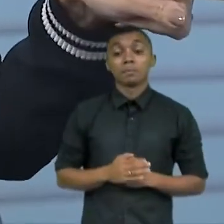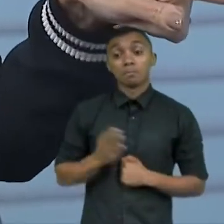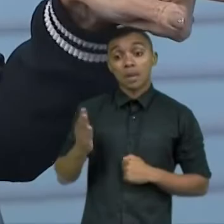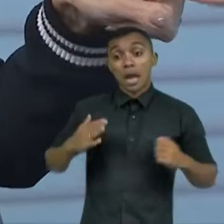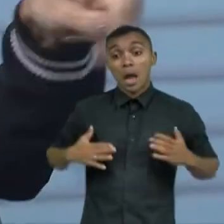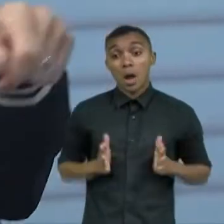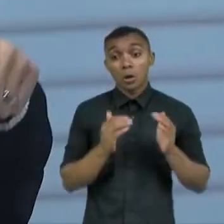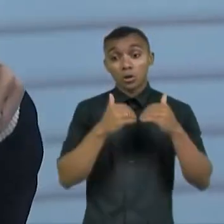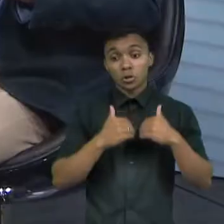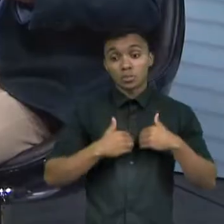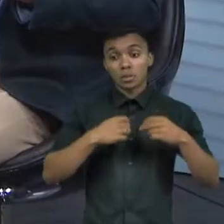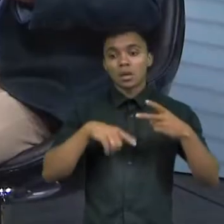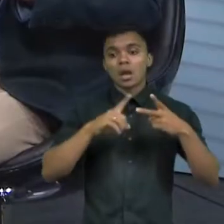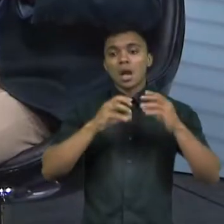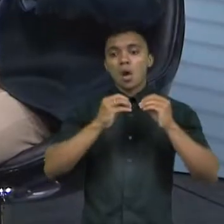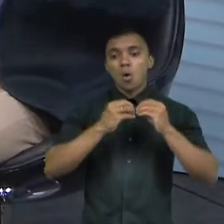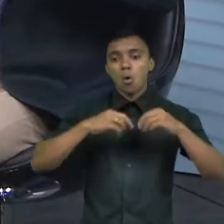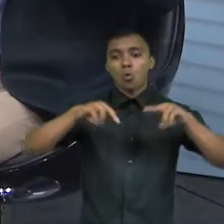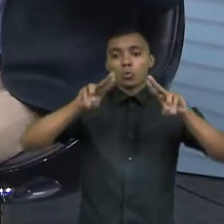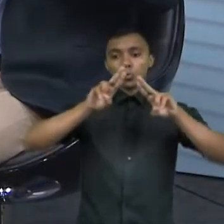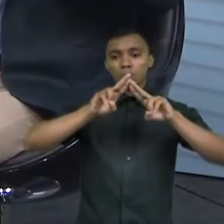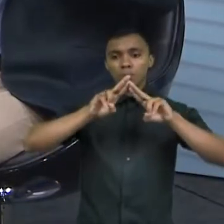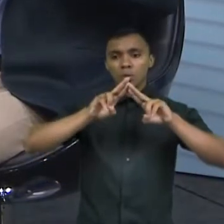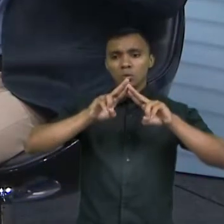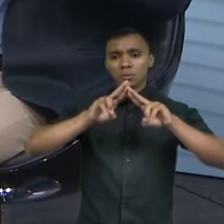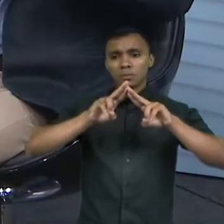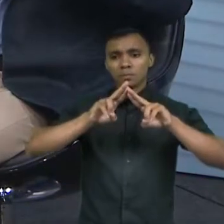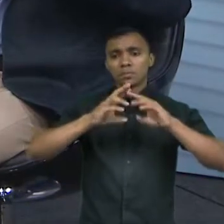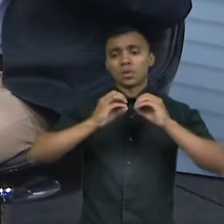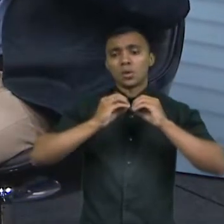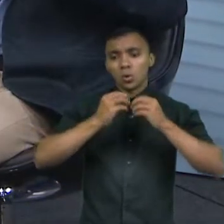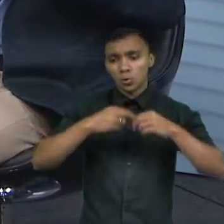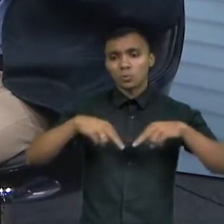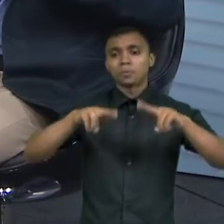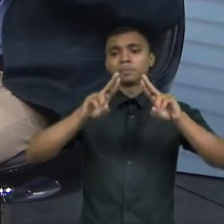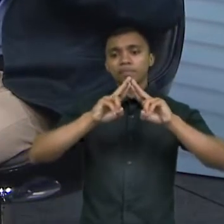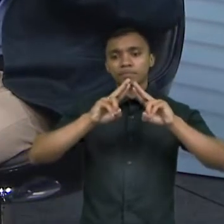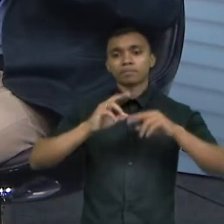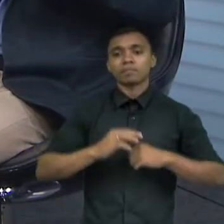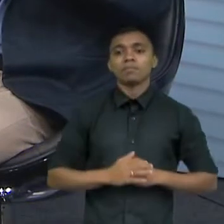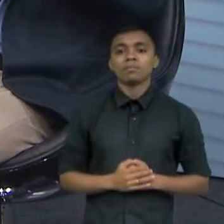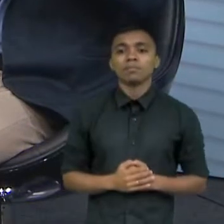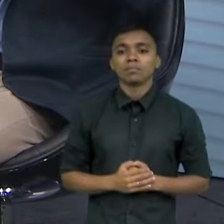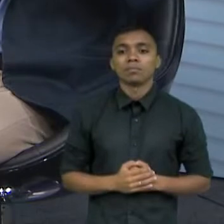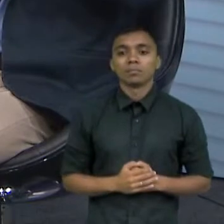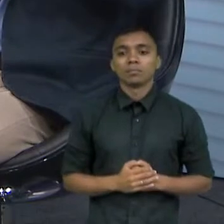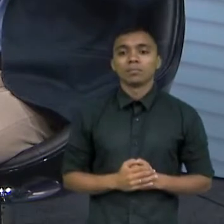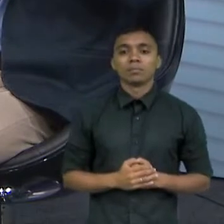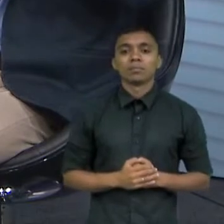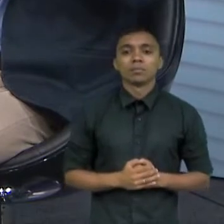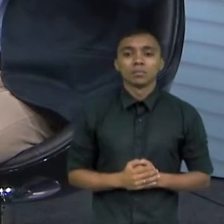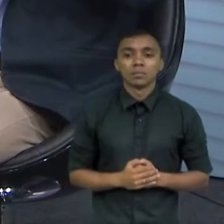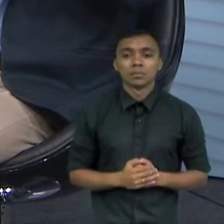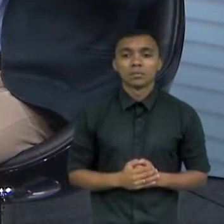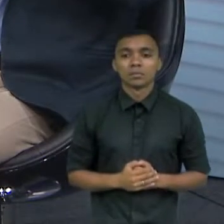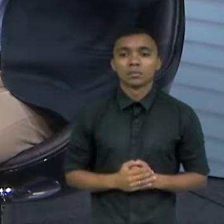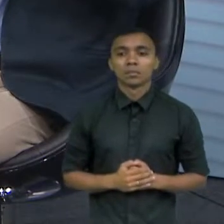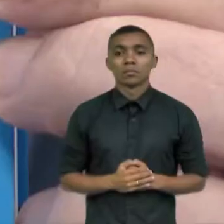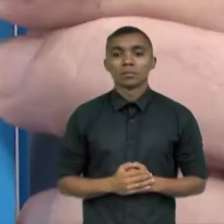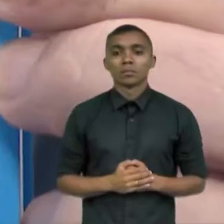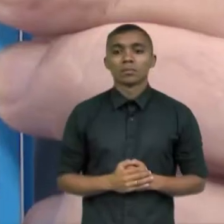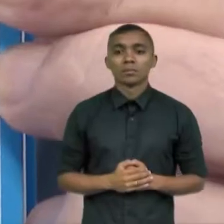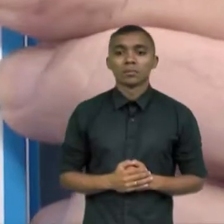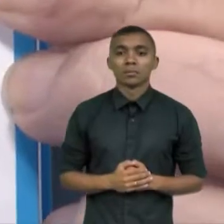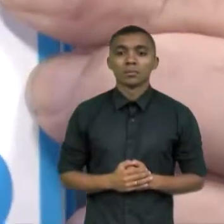e o de baixo é o da ONU esse aí esse aqui é o do autismo isso então esse símbolo aqui é o símbolo do autismo que é o quebra-cabeça